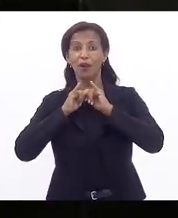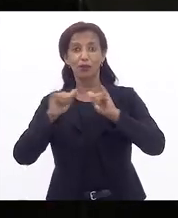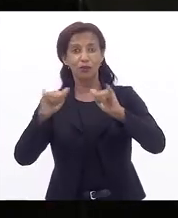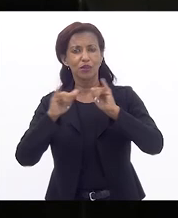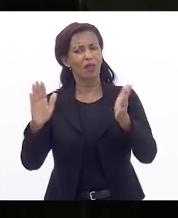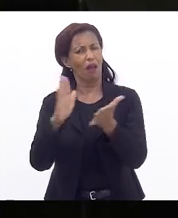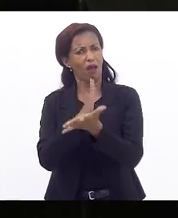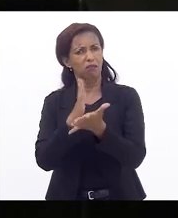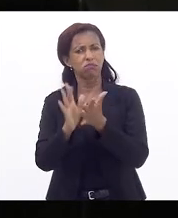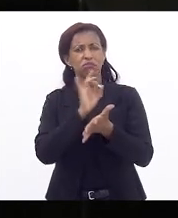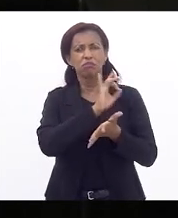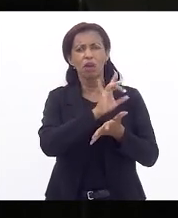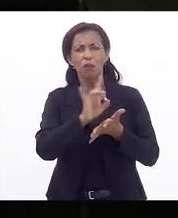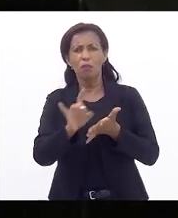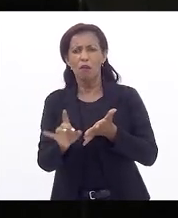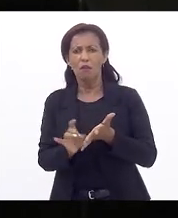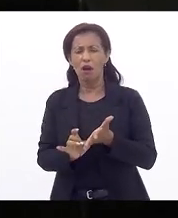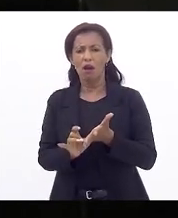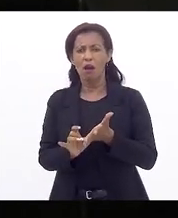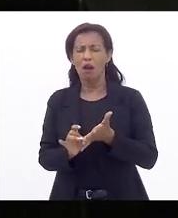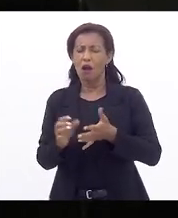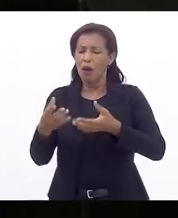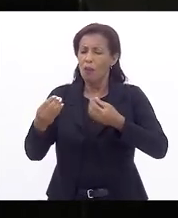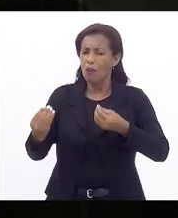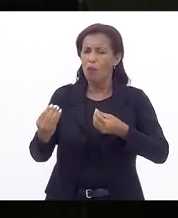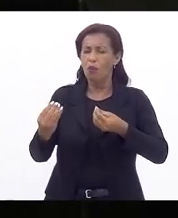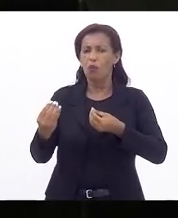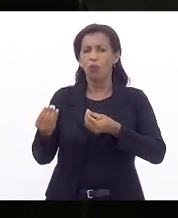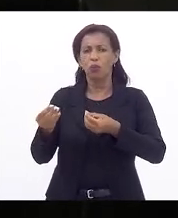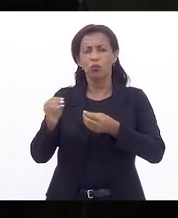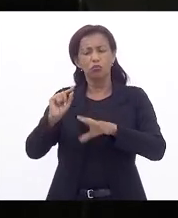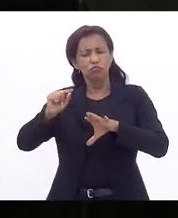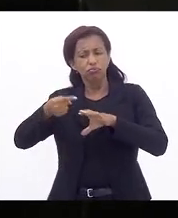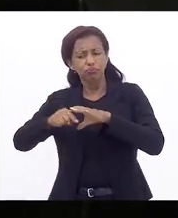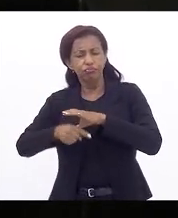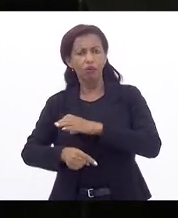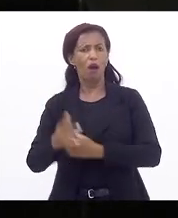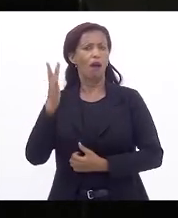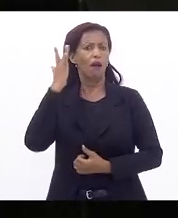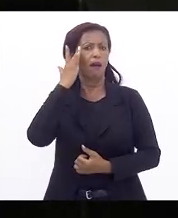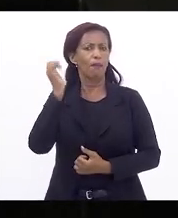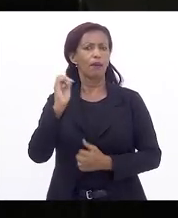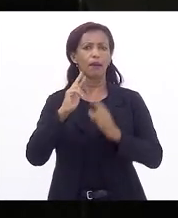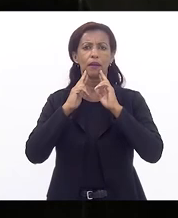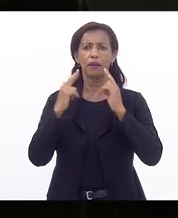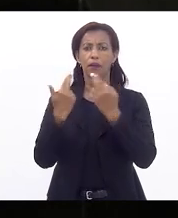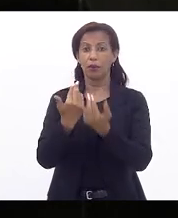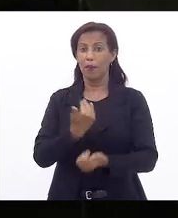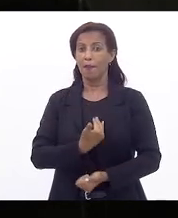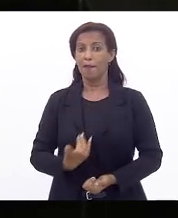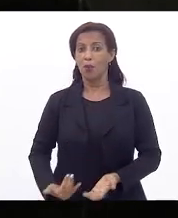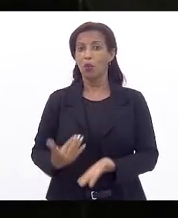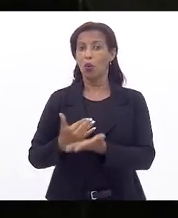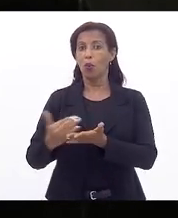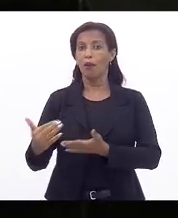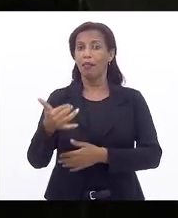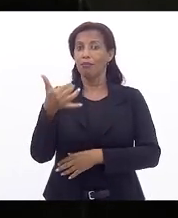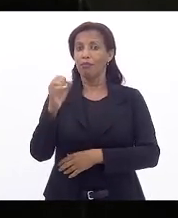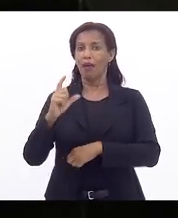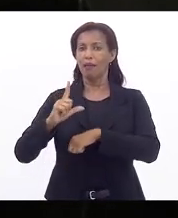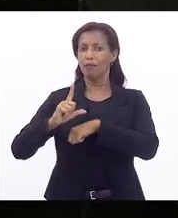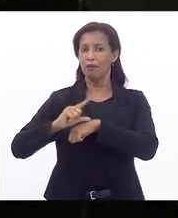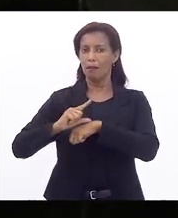algumas questões de maneira muito introdutória que deverão ser aprofundadas amanhã na audiência pública que faremos a partir das 10 horas,